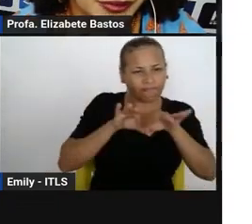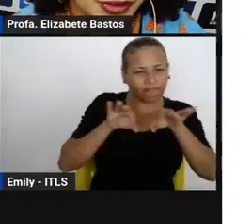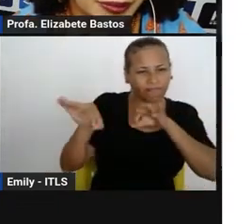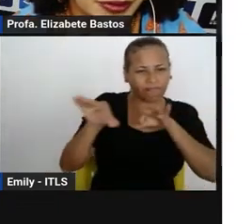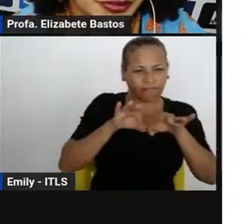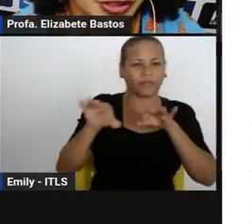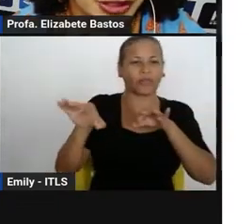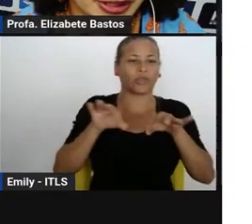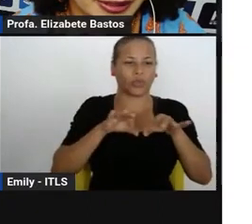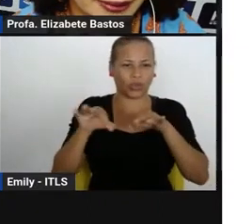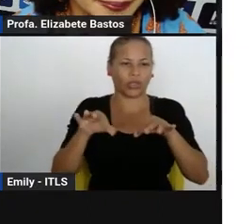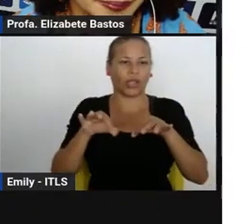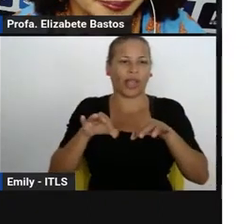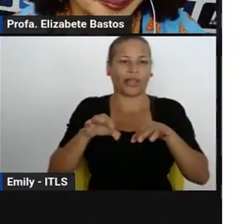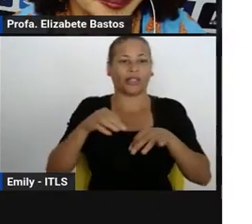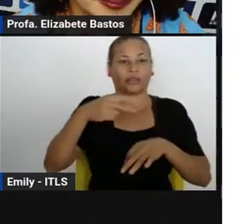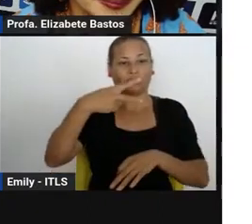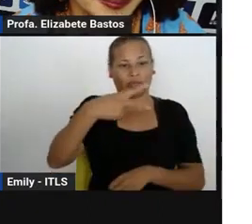letivo 2023.